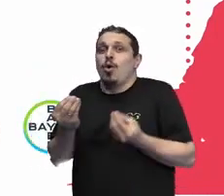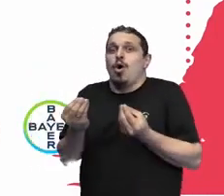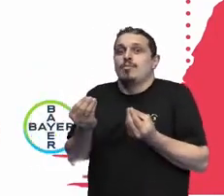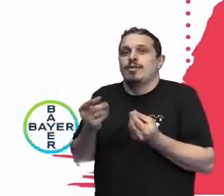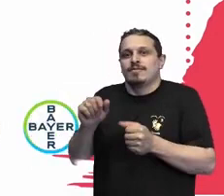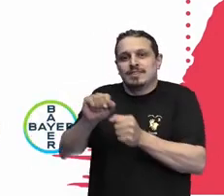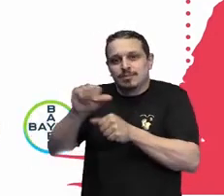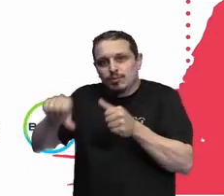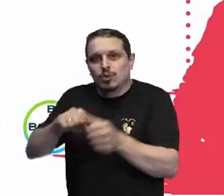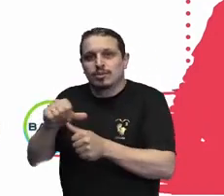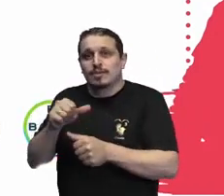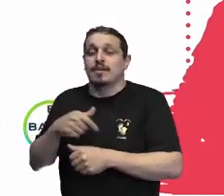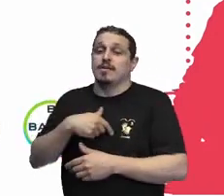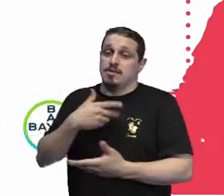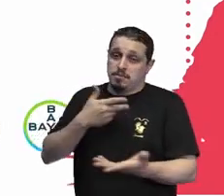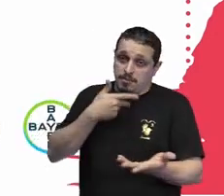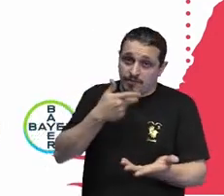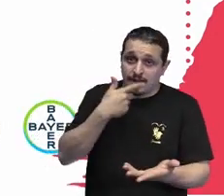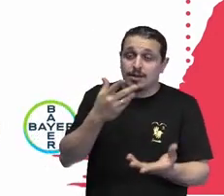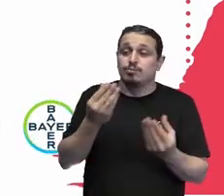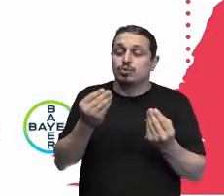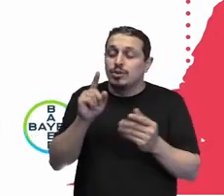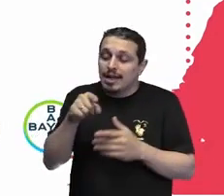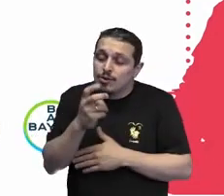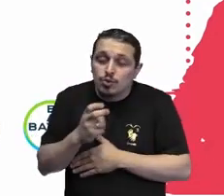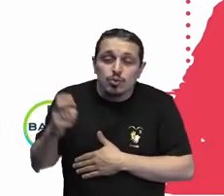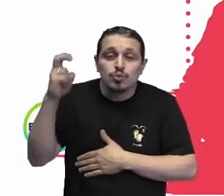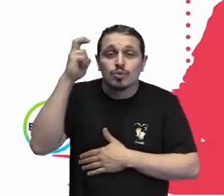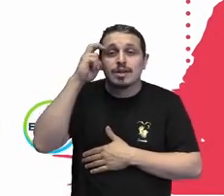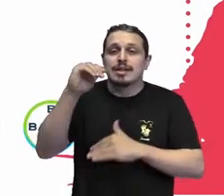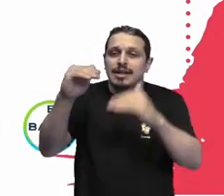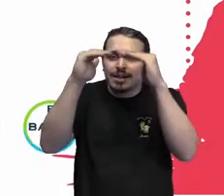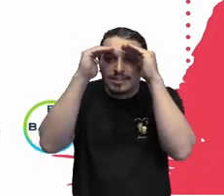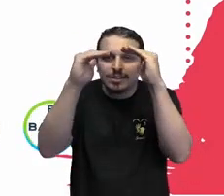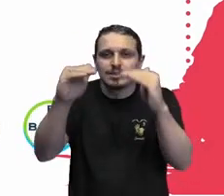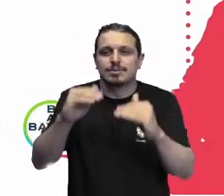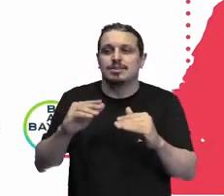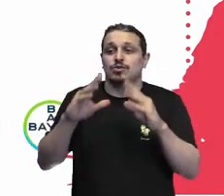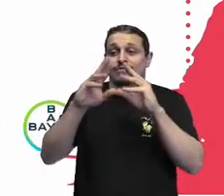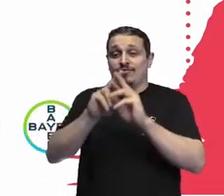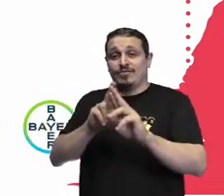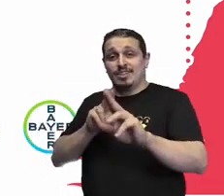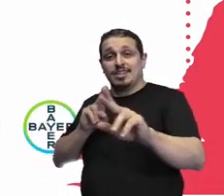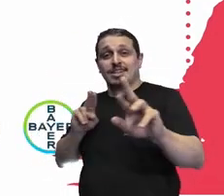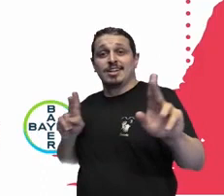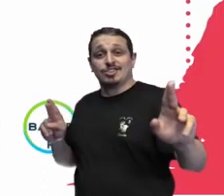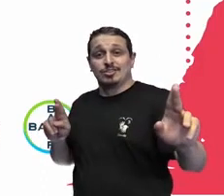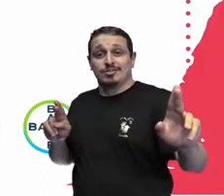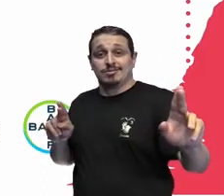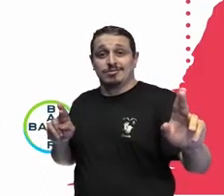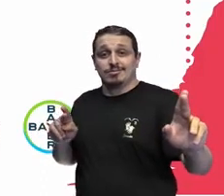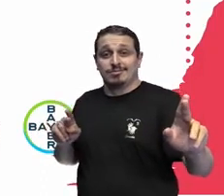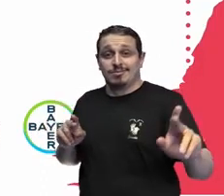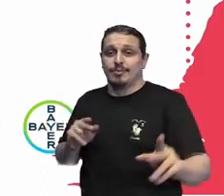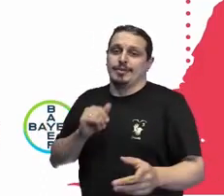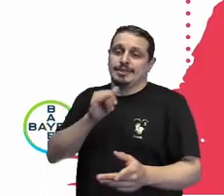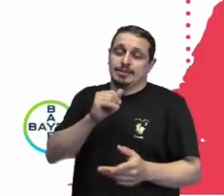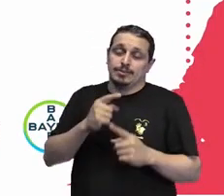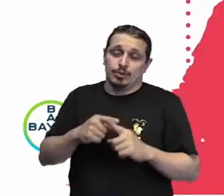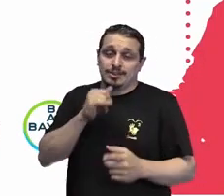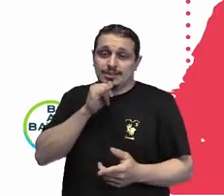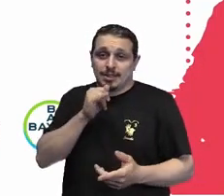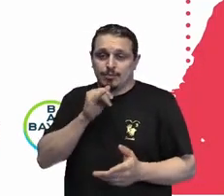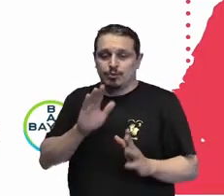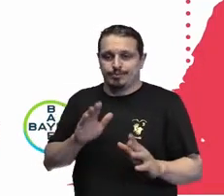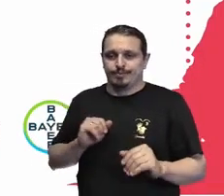a gente fala muito de criar uma cultura de respeito às diferenças, é exatamente sobre, por exemplo, as dimensões primárias da diversidade,